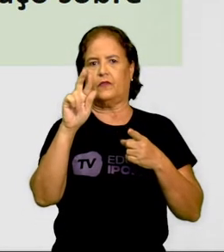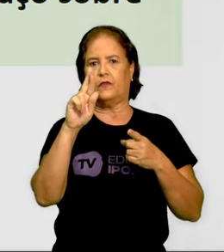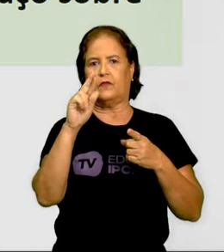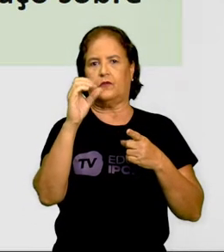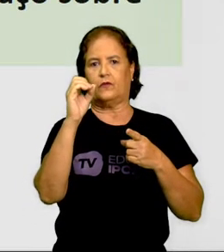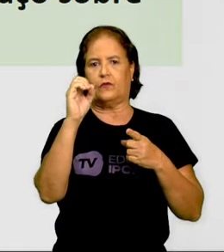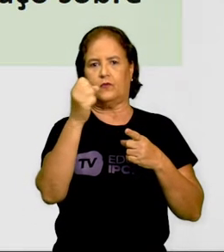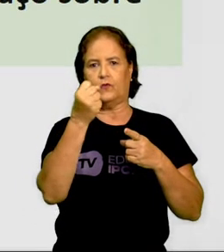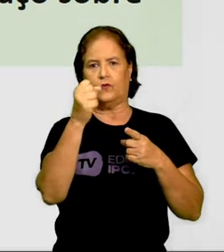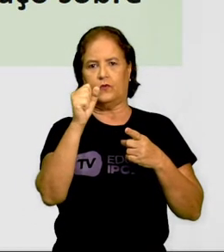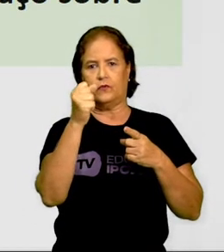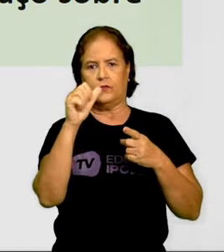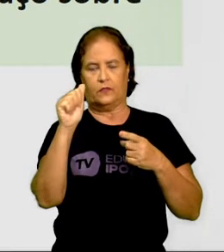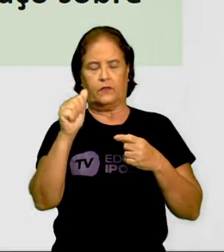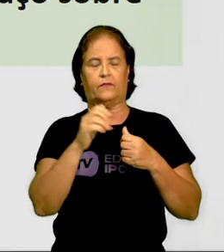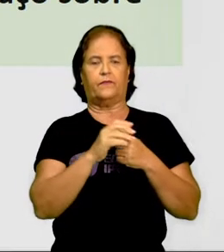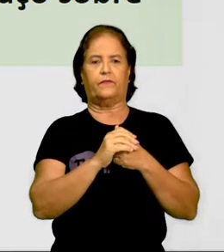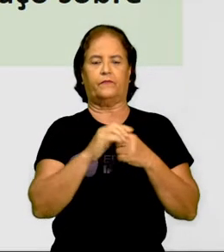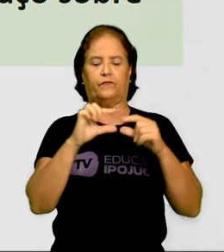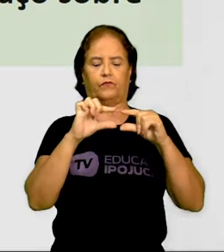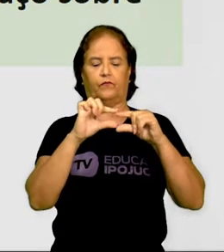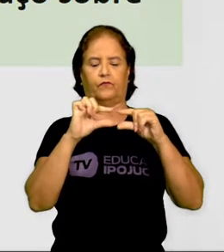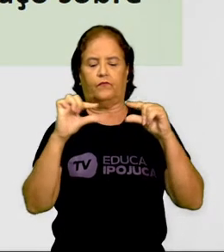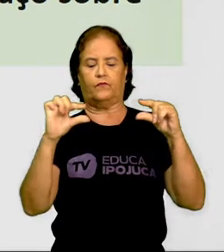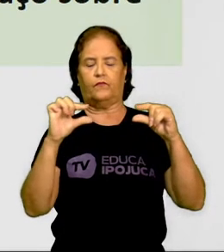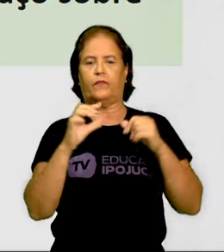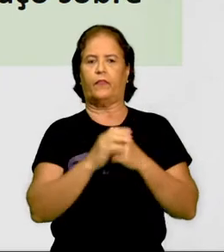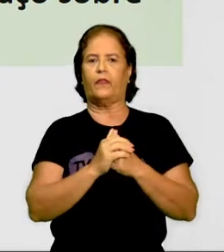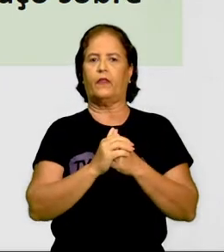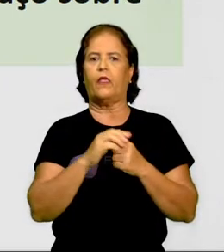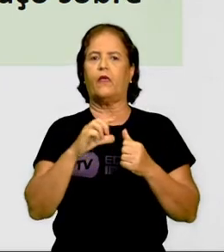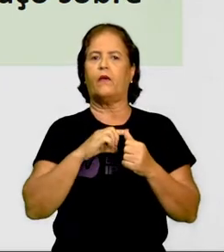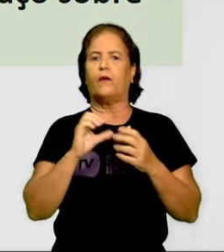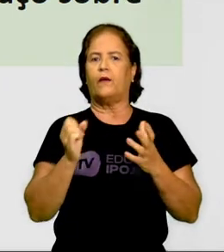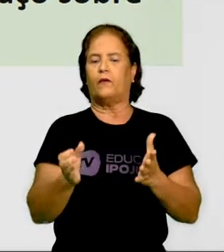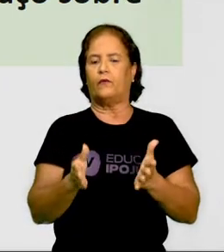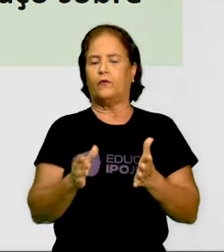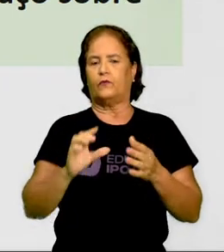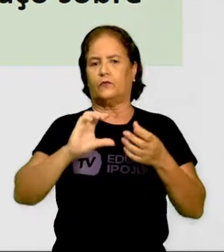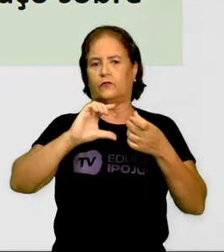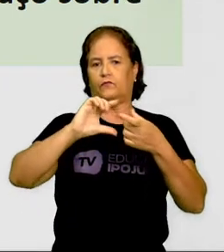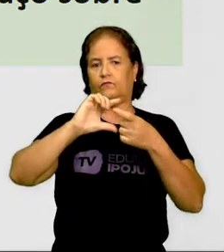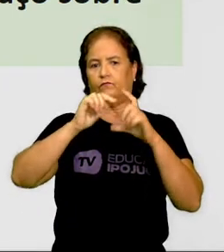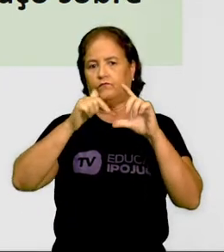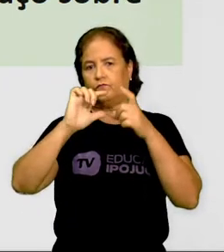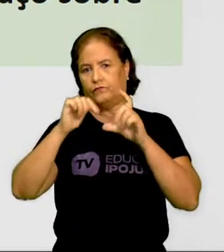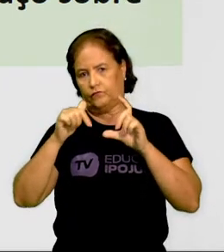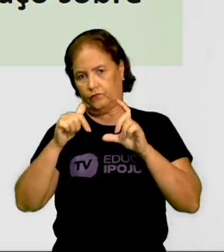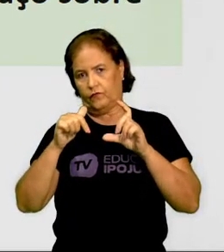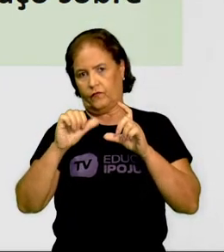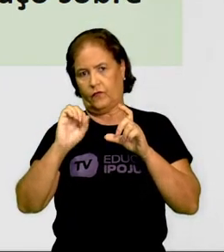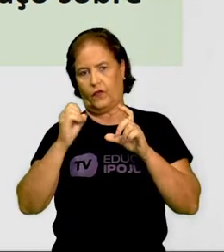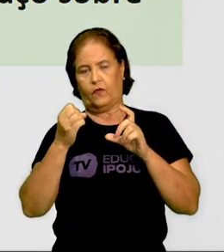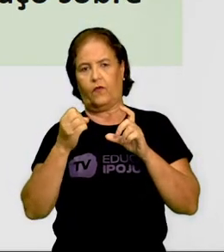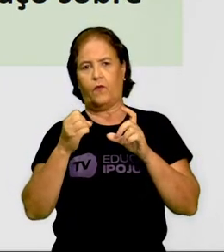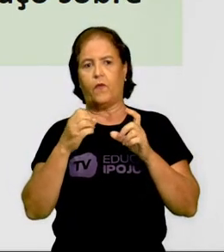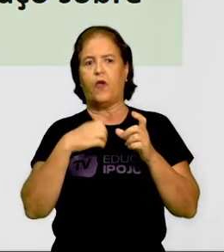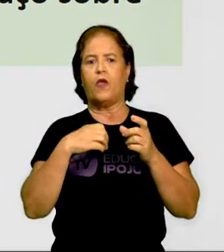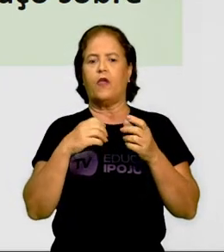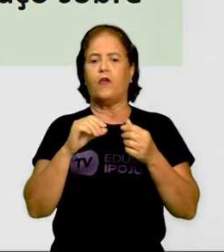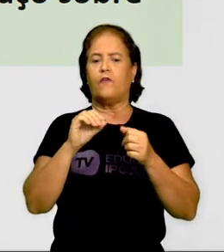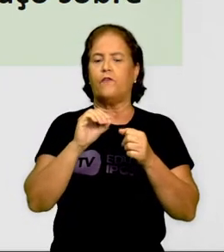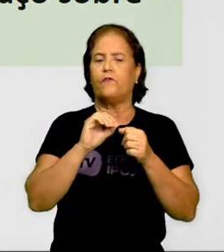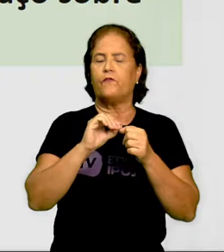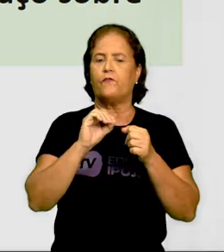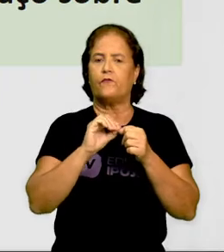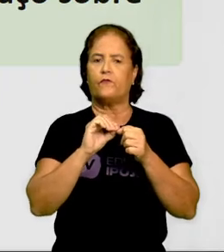Bom, as formas. As formas ou figuras são construções visuais feitas